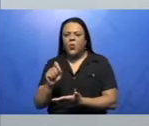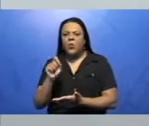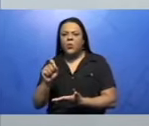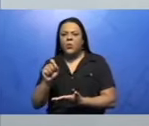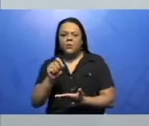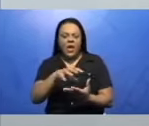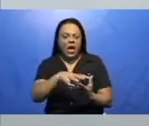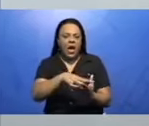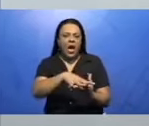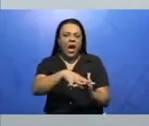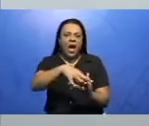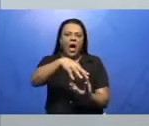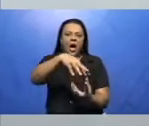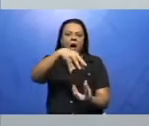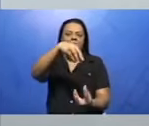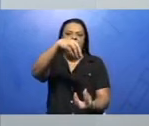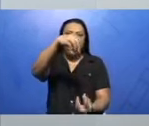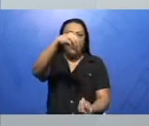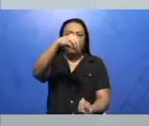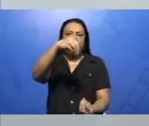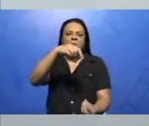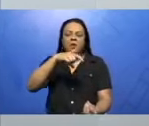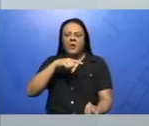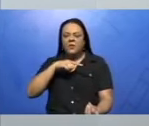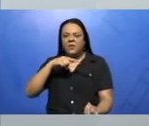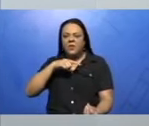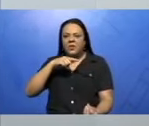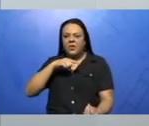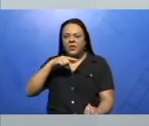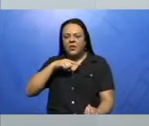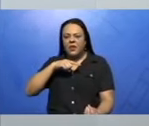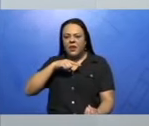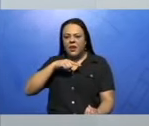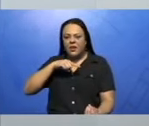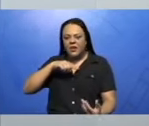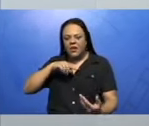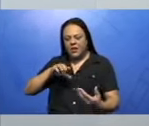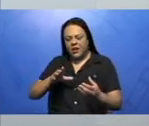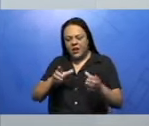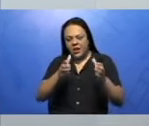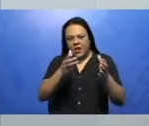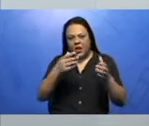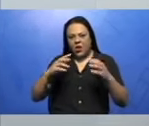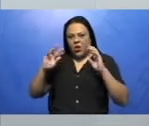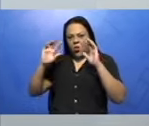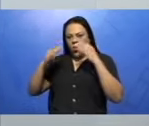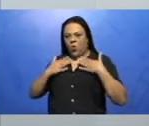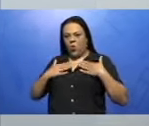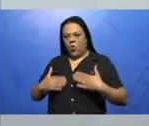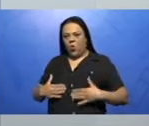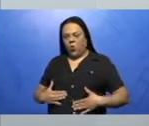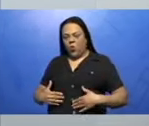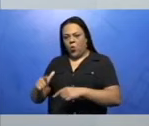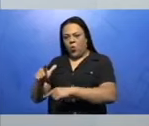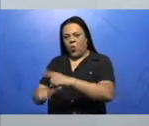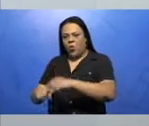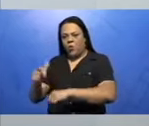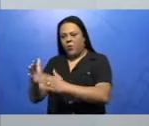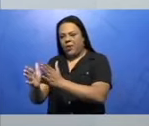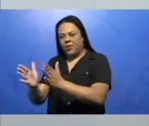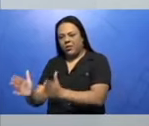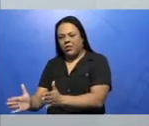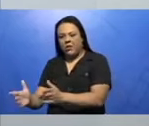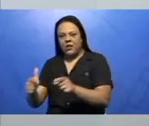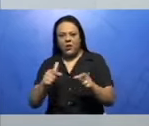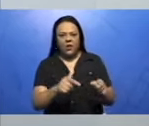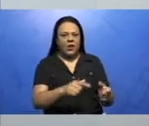alma em latim, seria uma entidade espiritual separável e distinta do corpo material no qual